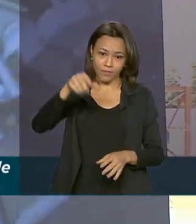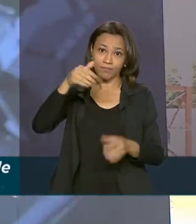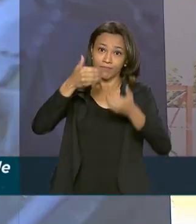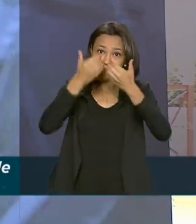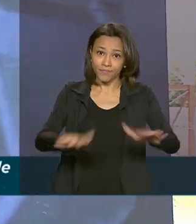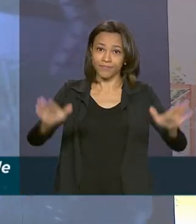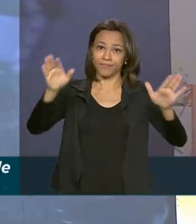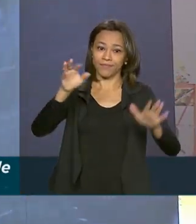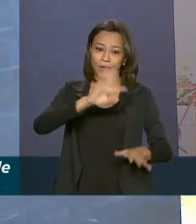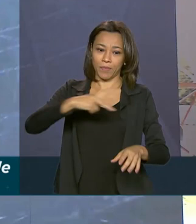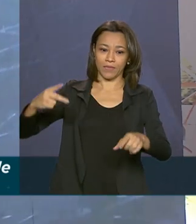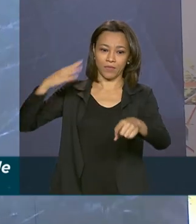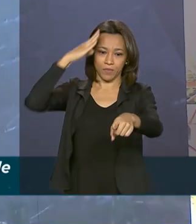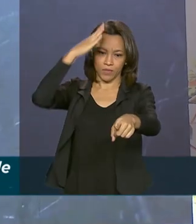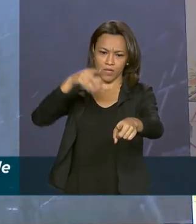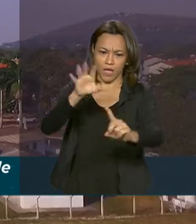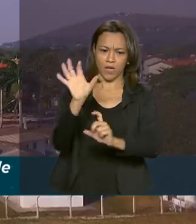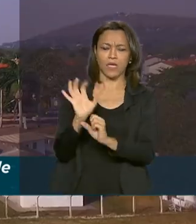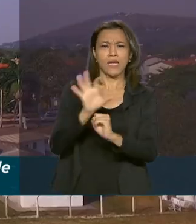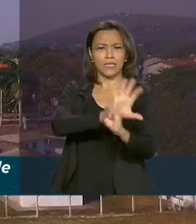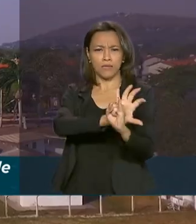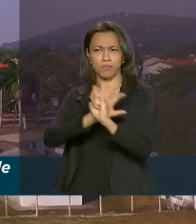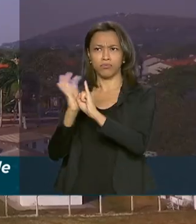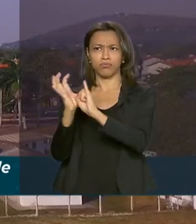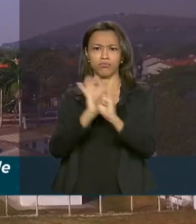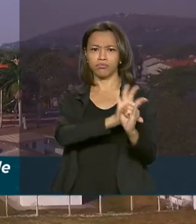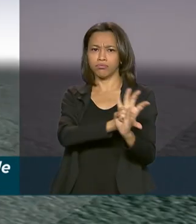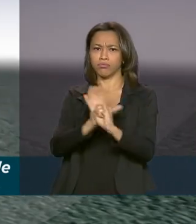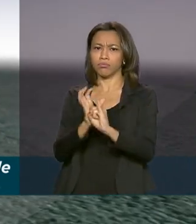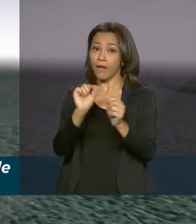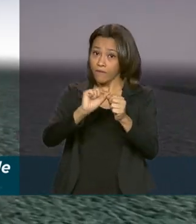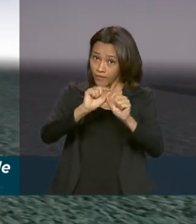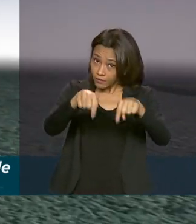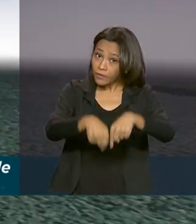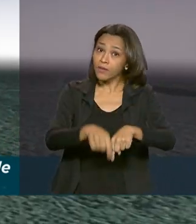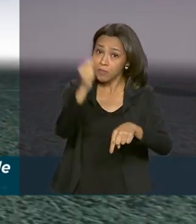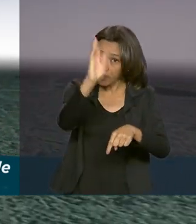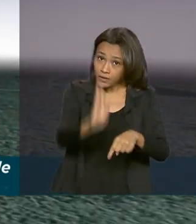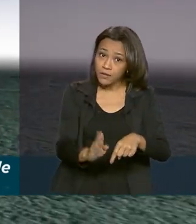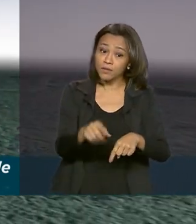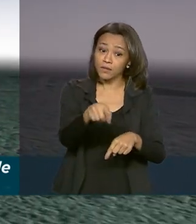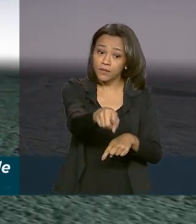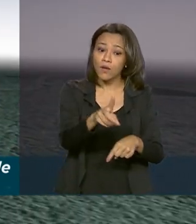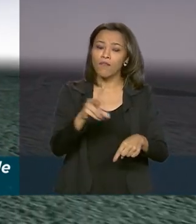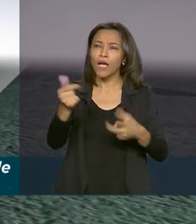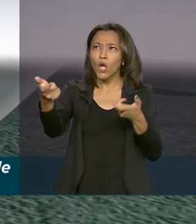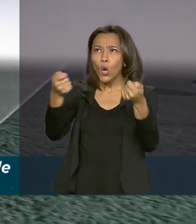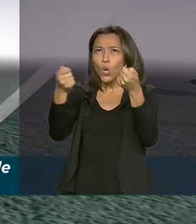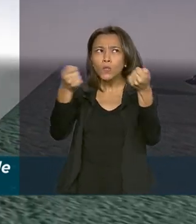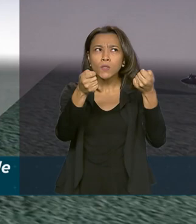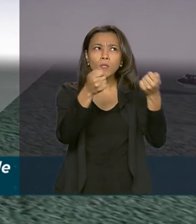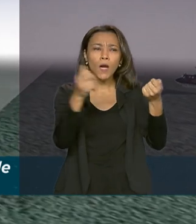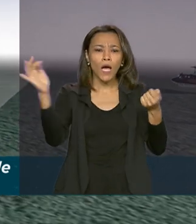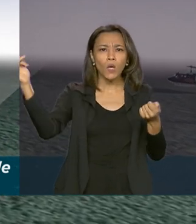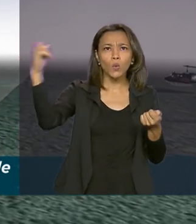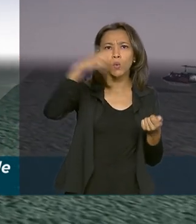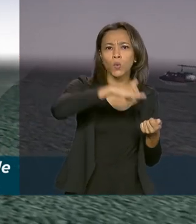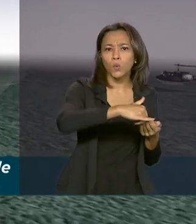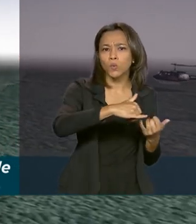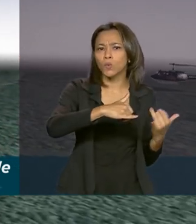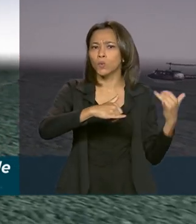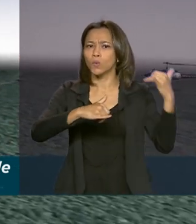O radar de última geração fabricado no Brasil vai monitorar a entrada irregular de aeronaves no país.